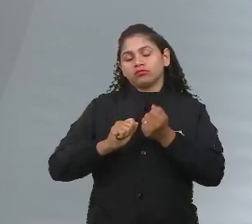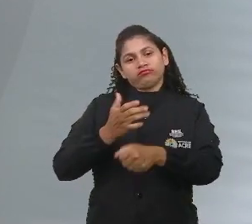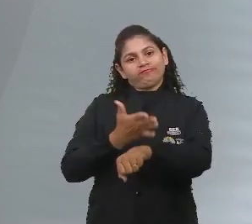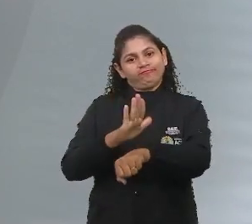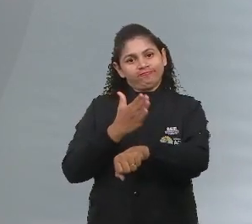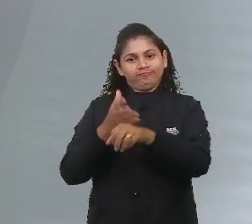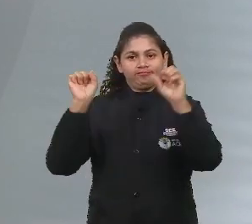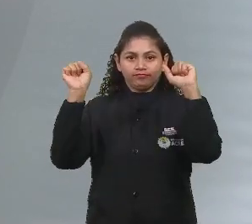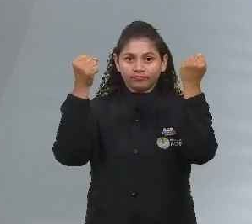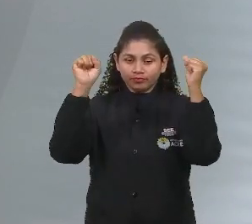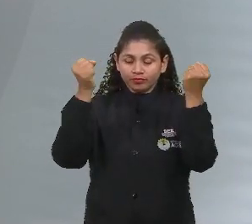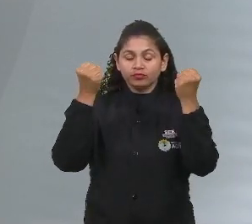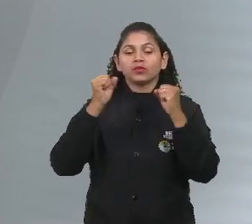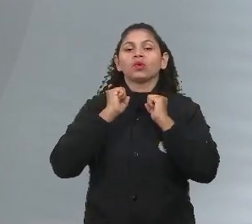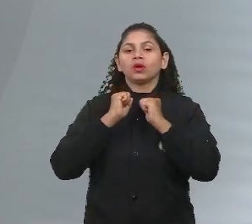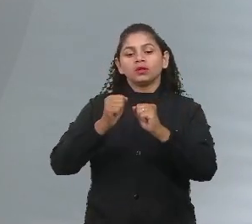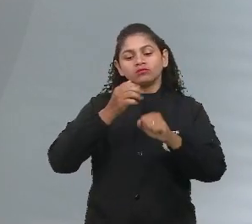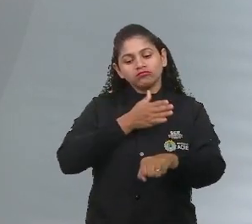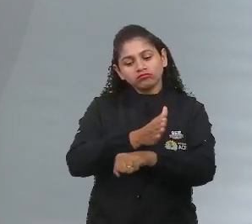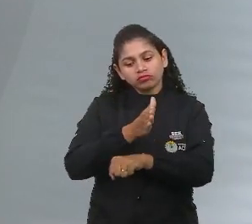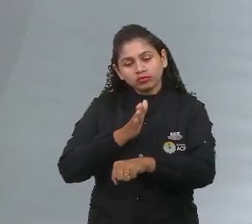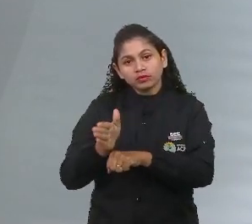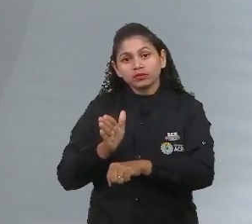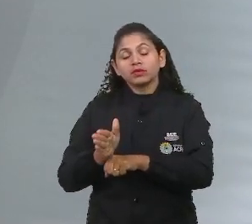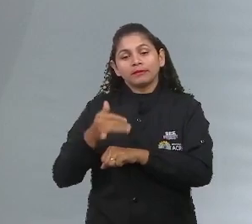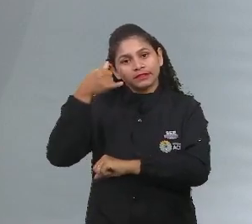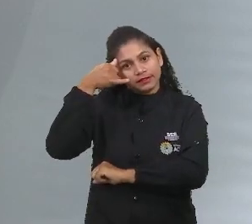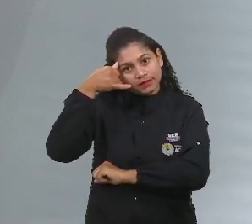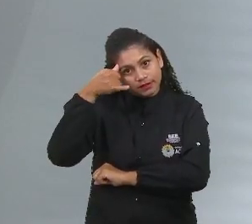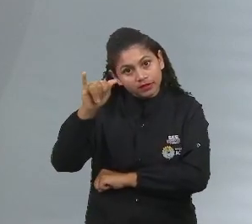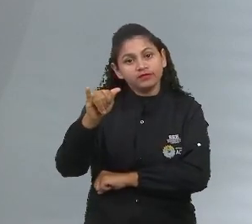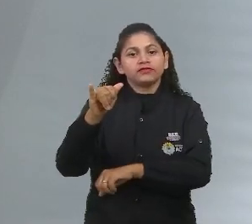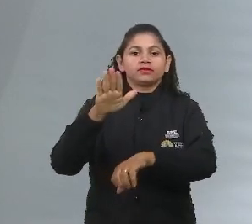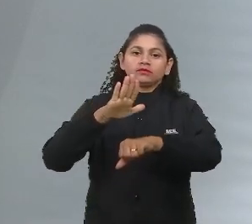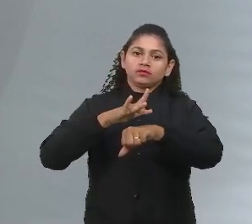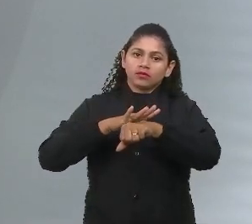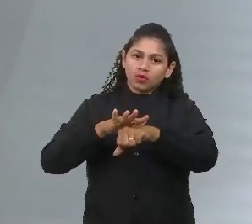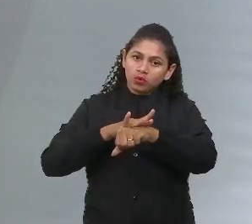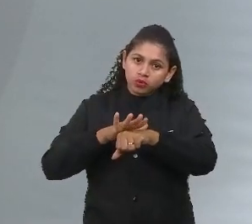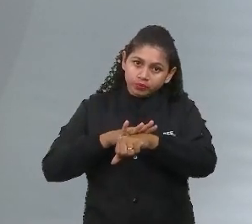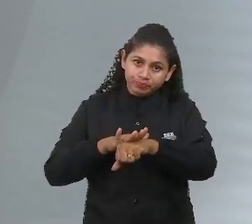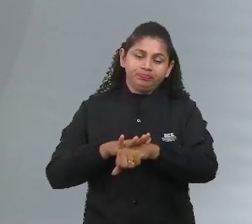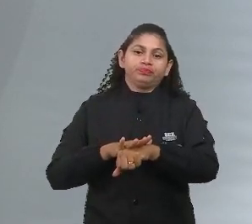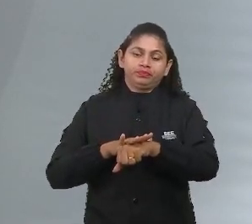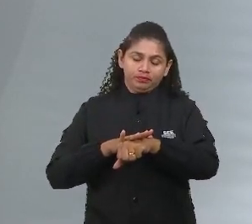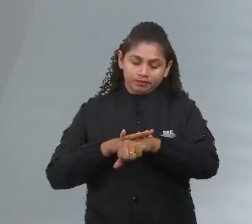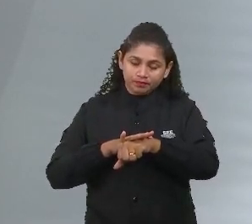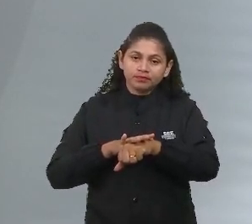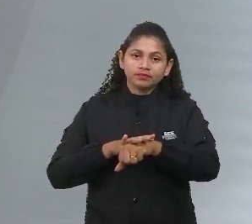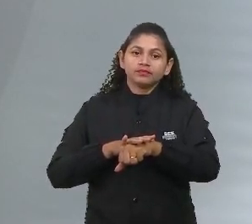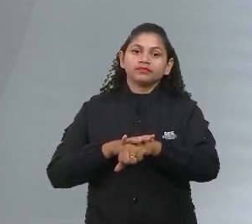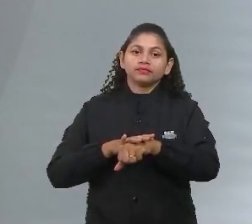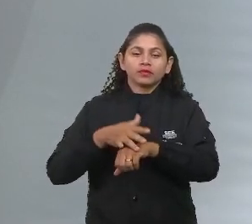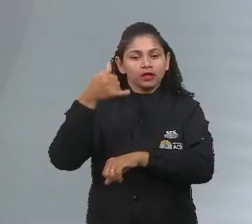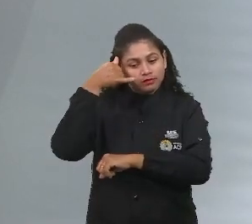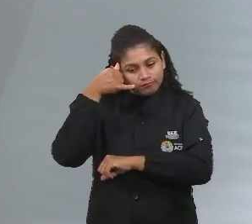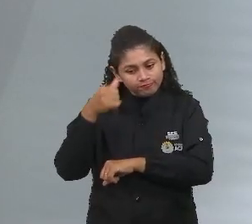direcionar para o aspecto da profilaxia. Leva, mais uma vez, eu já anotei, não sei, mais uma vez,